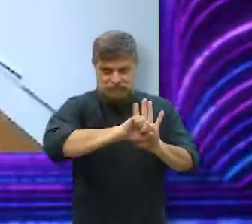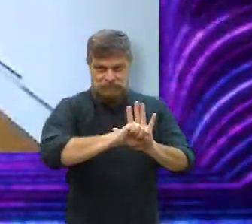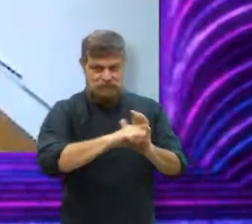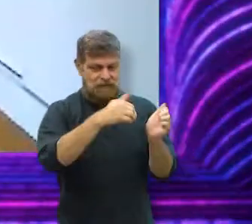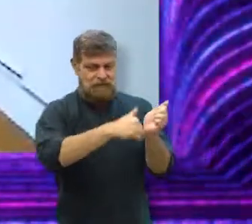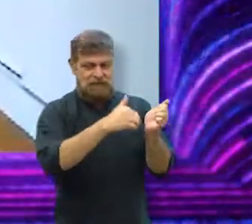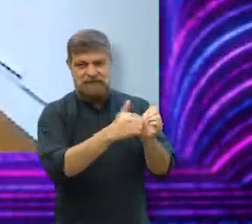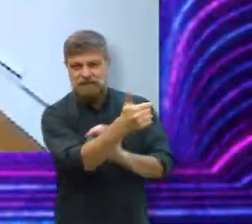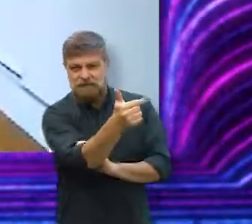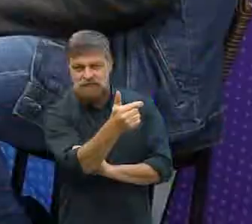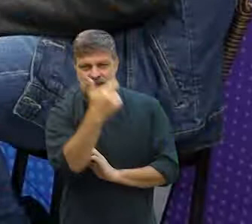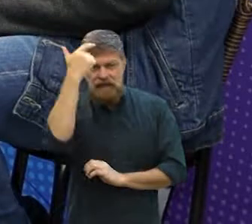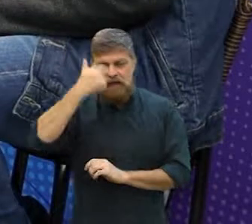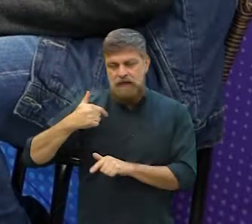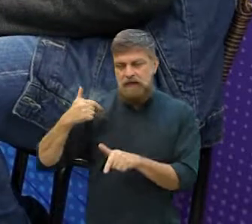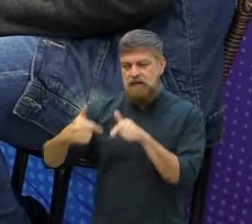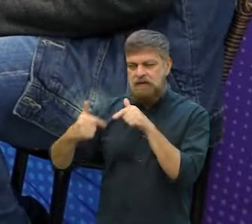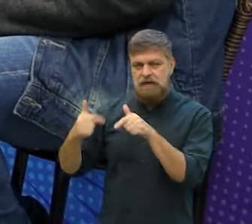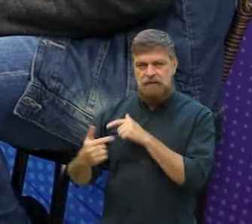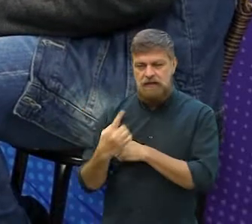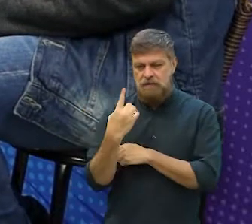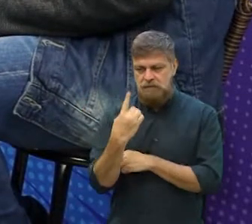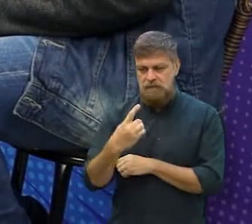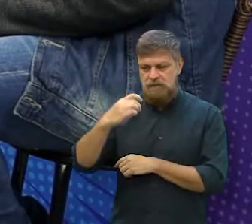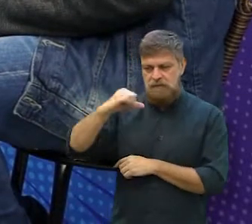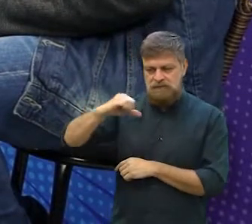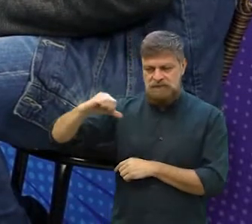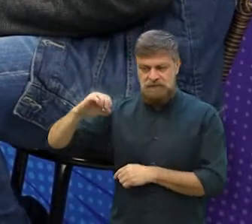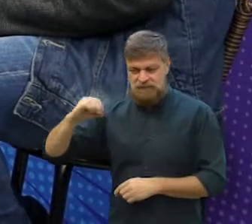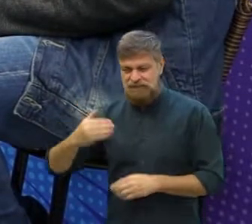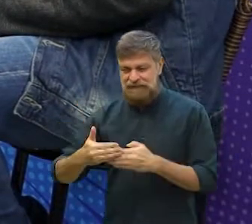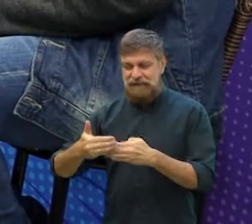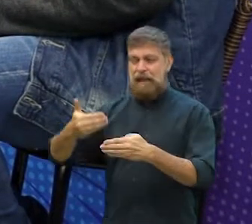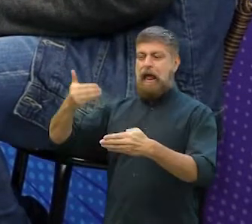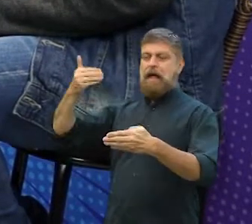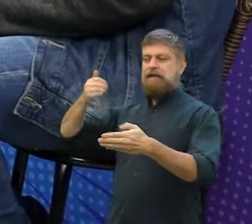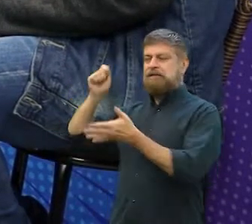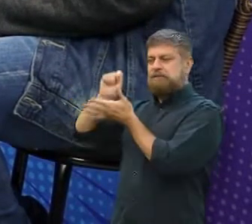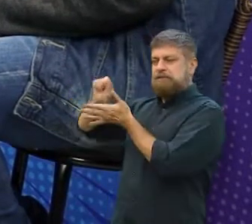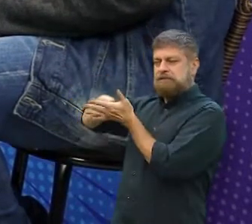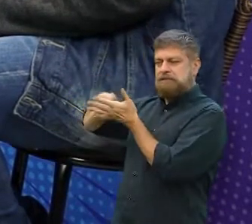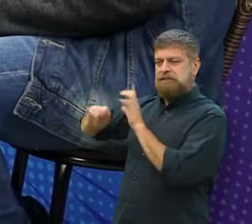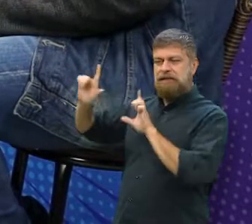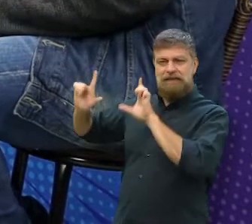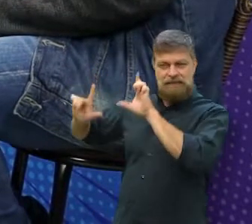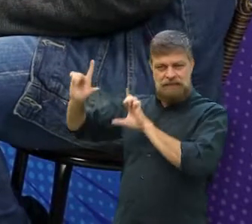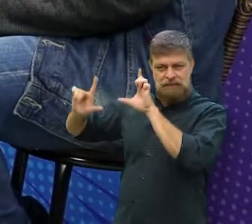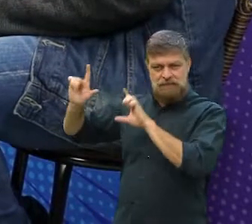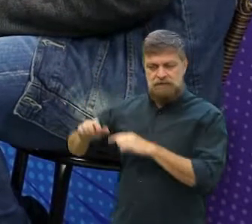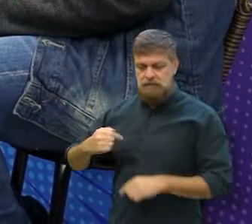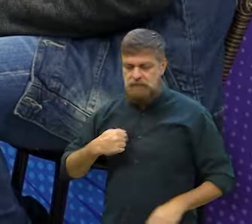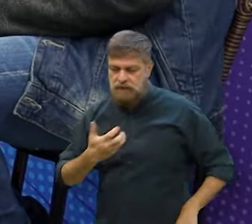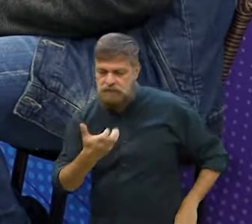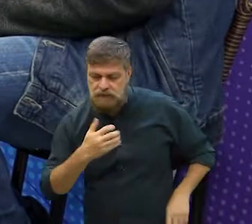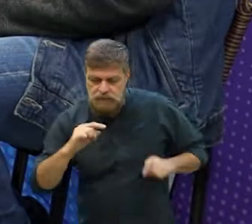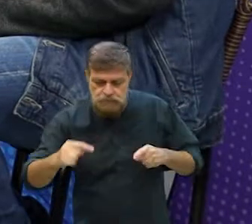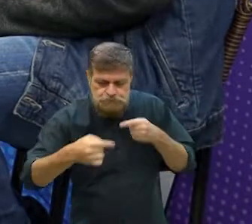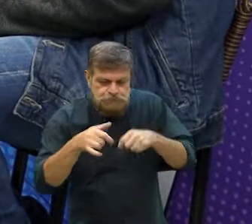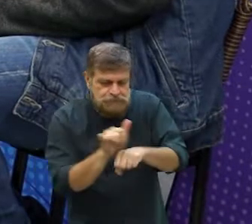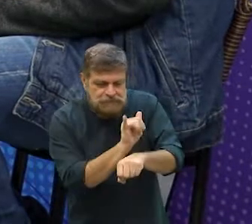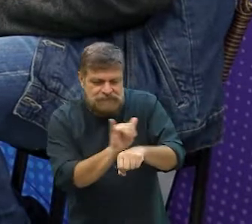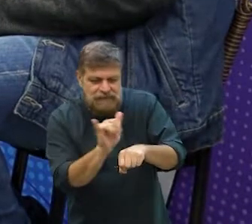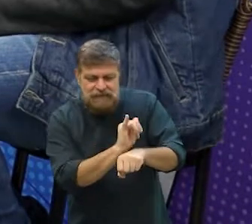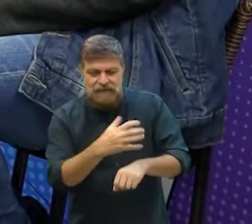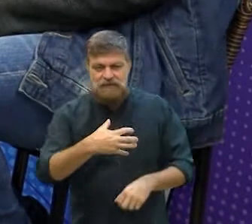Eu trabalhei nos anos 90 na MTV, comecei a escrever para a televisão lá atrás, então dá vontade de encontrar outros